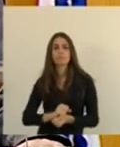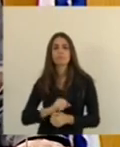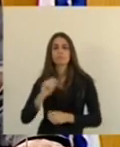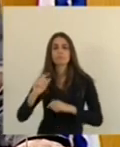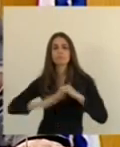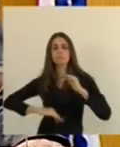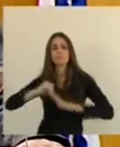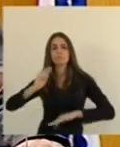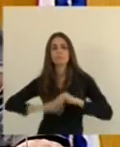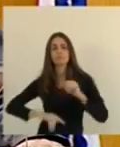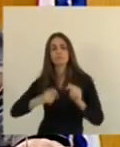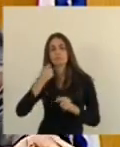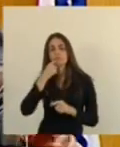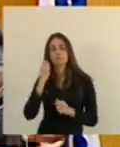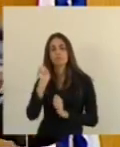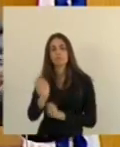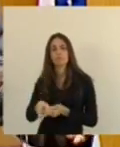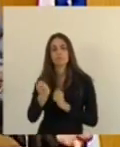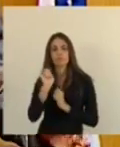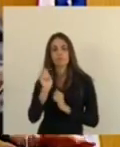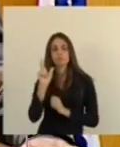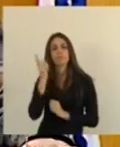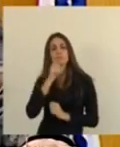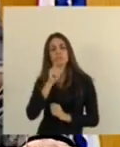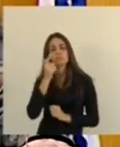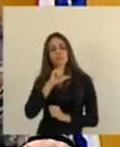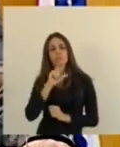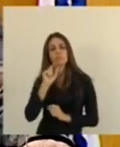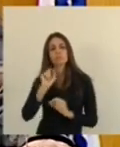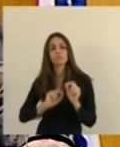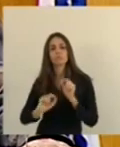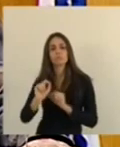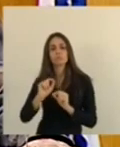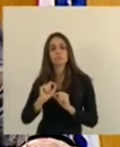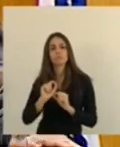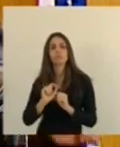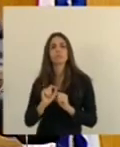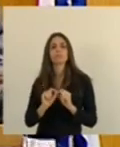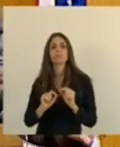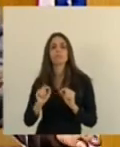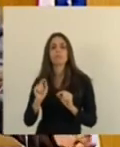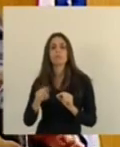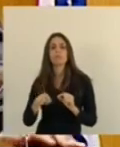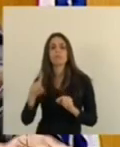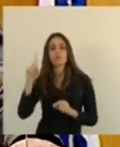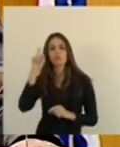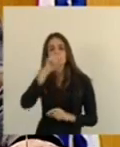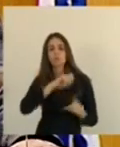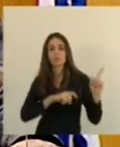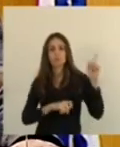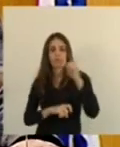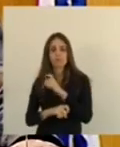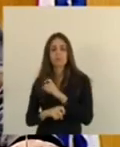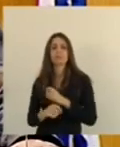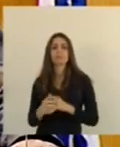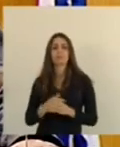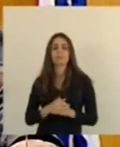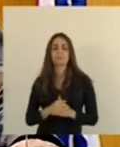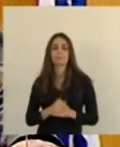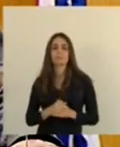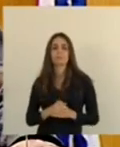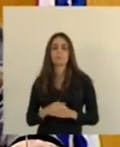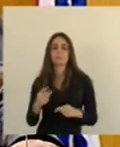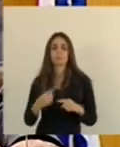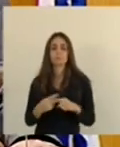pescadores da nossa cidade, que conseguem construir uma cidade, apesar de todas as dificuldades que ela vem sofrendo.